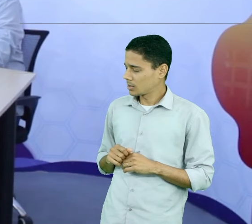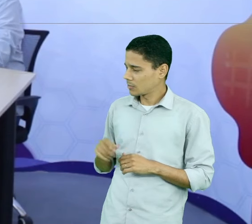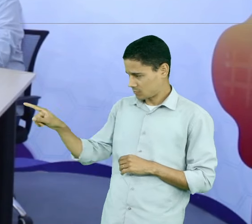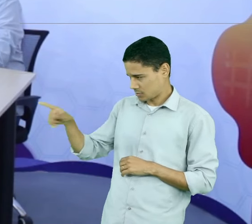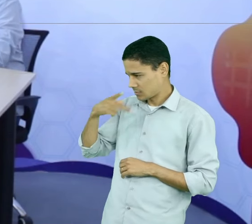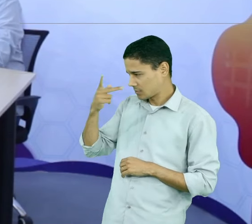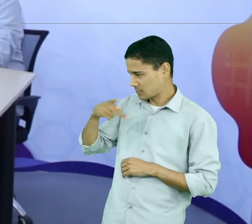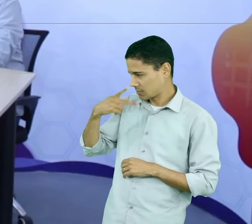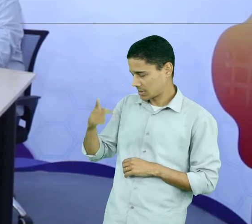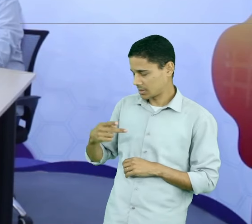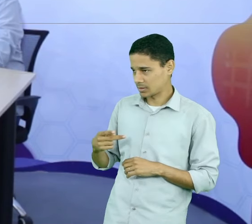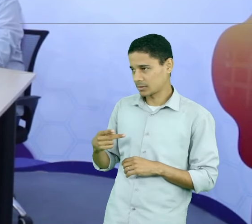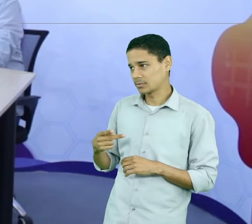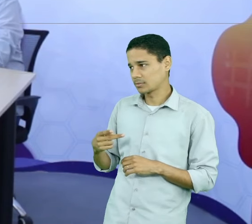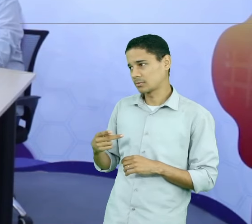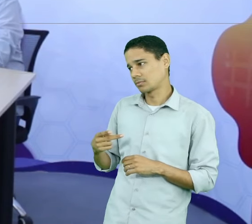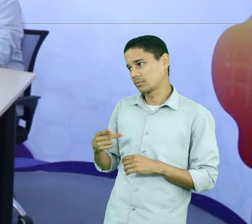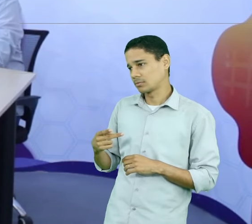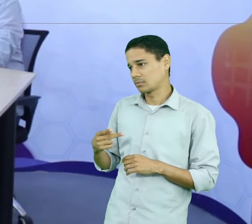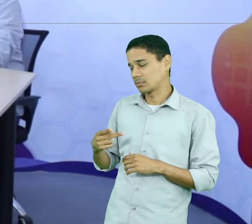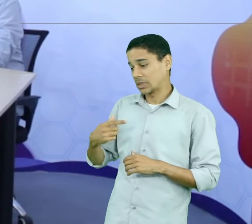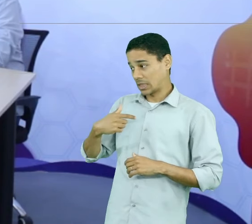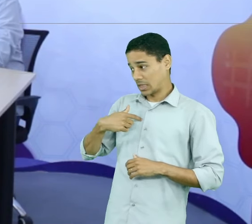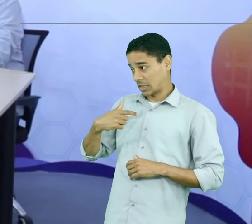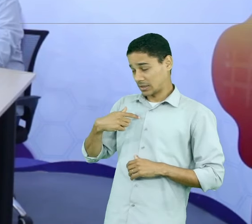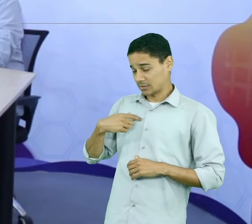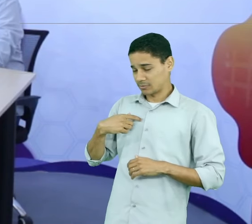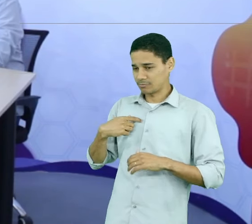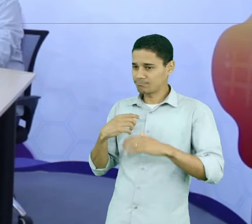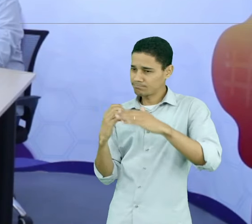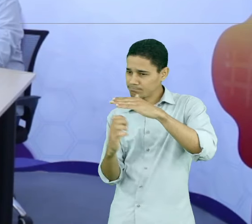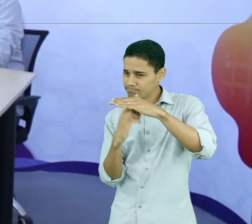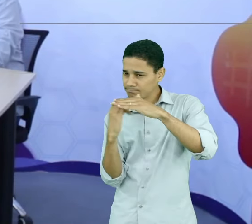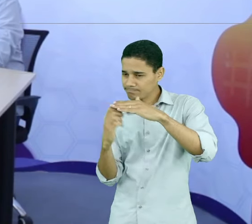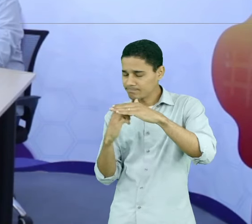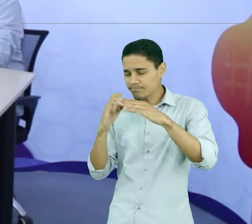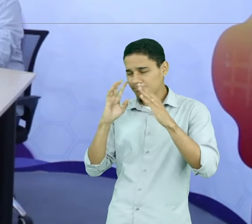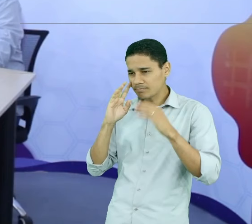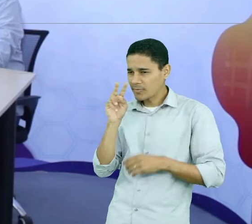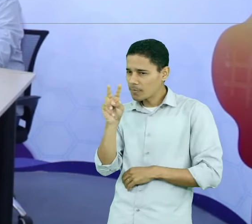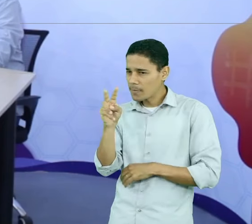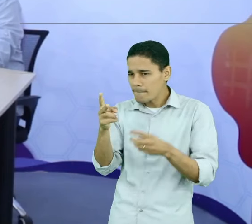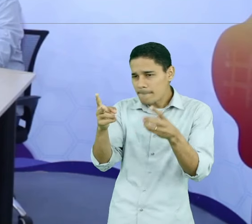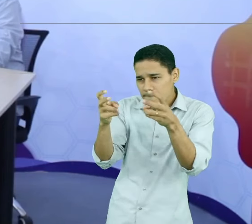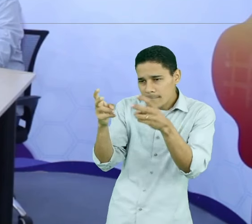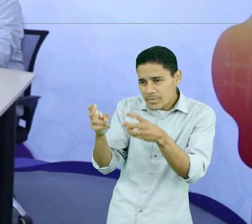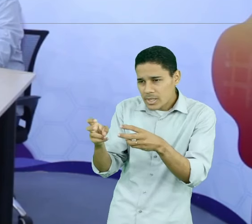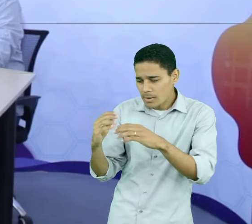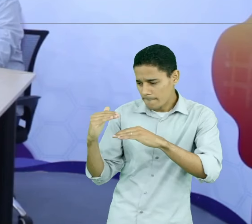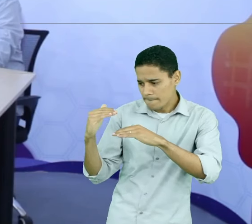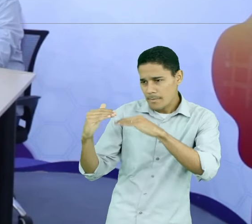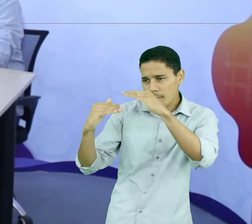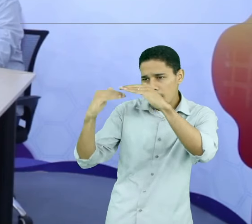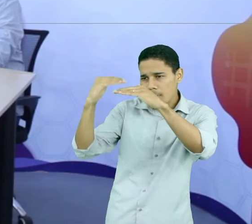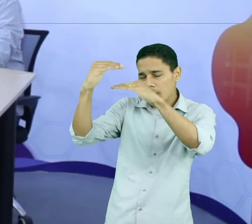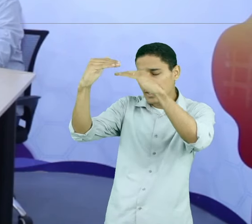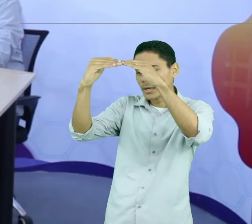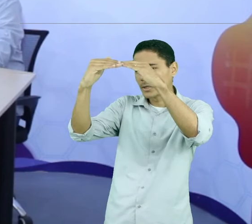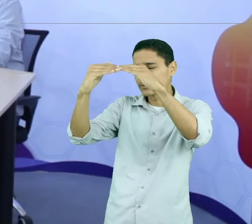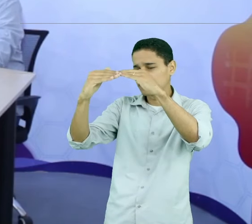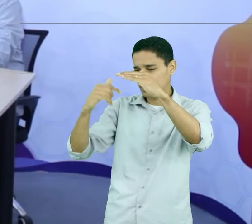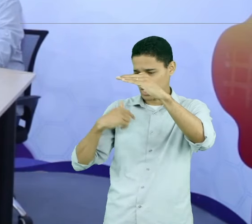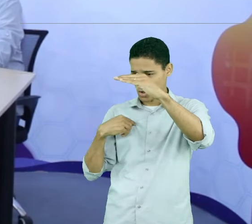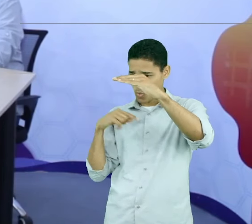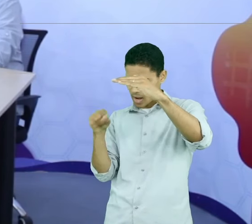importante, quando eu estou numa organização, já olhar no organograma, onde eu estou, para onde